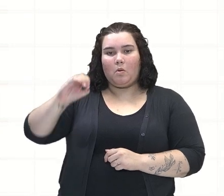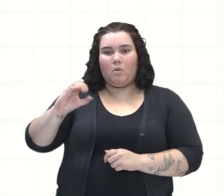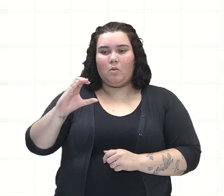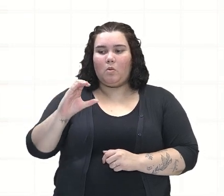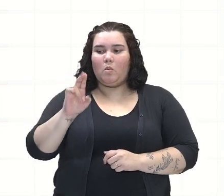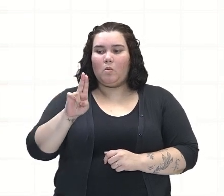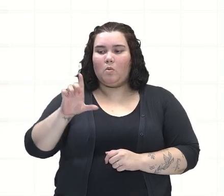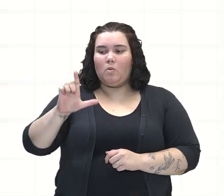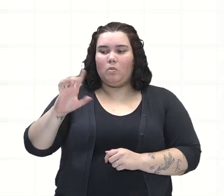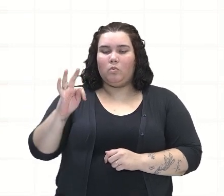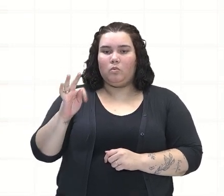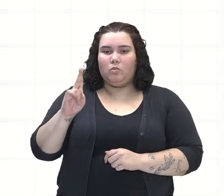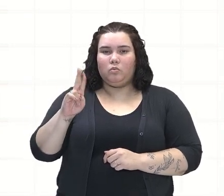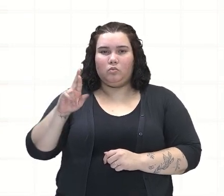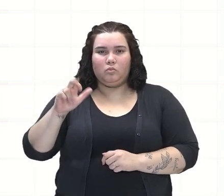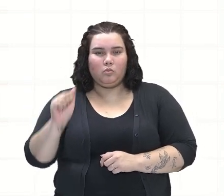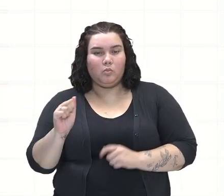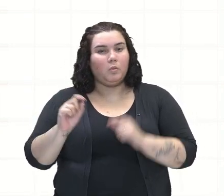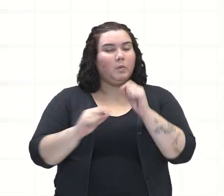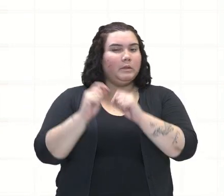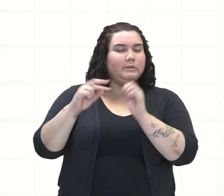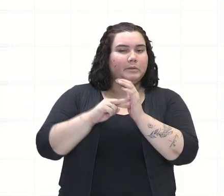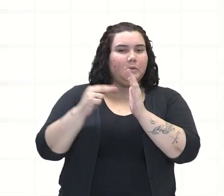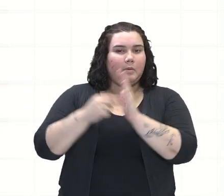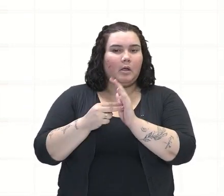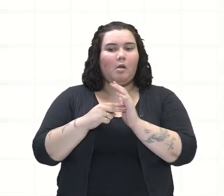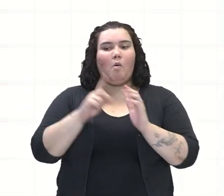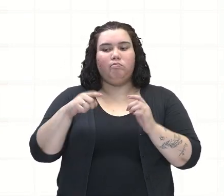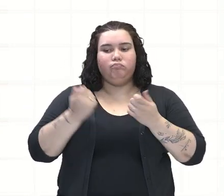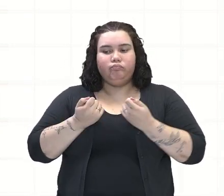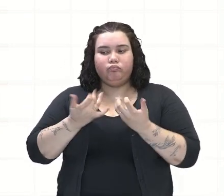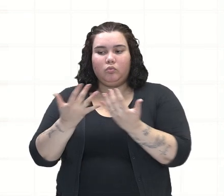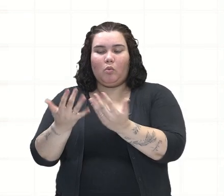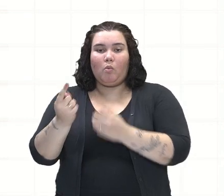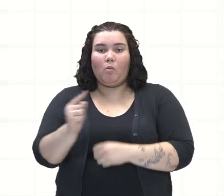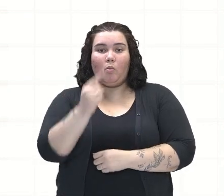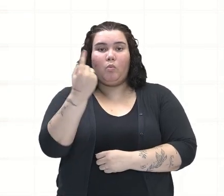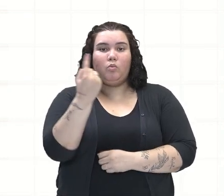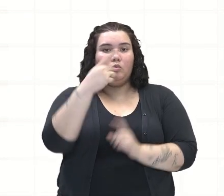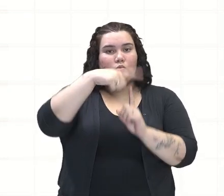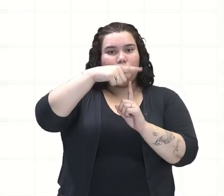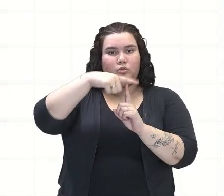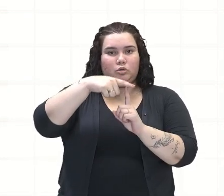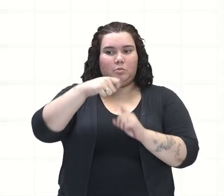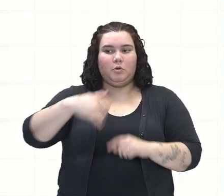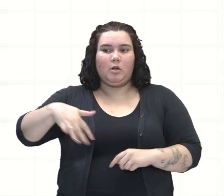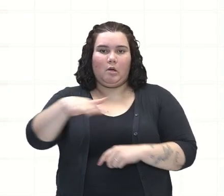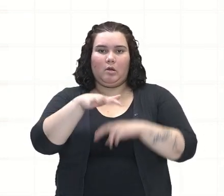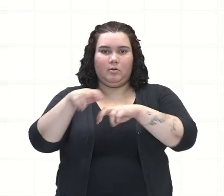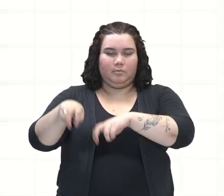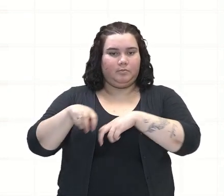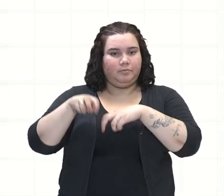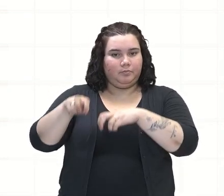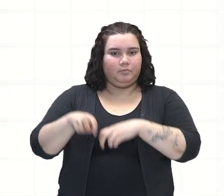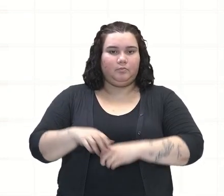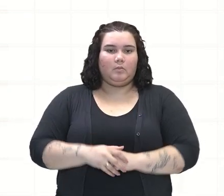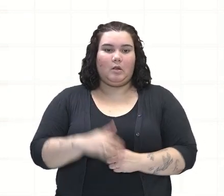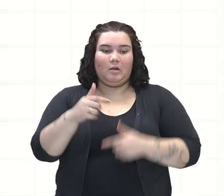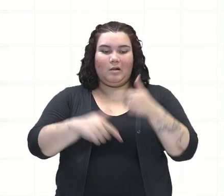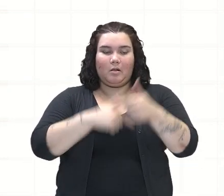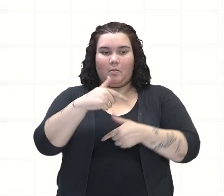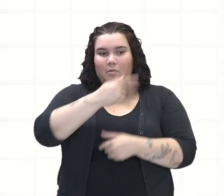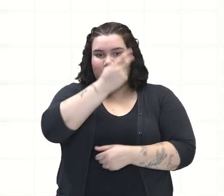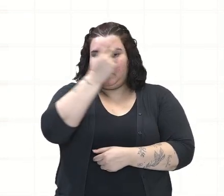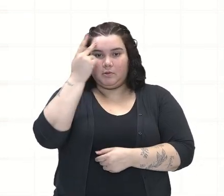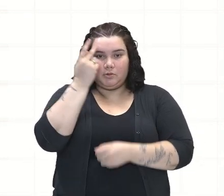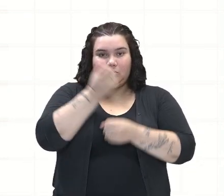monocultura. Como eu já falei para vocês, a monocultura é o cultivo de um só produto em uma determinada área, certo? O trabalho era realizado